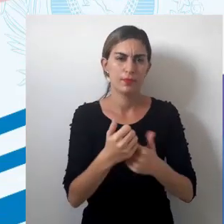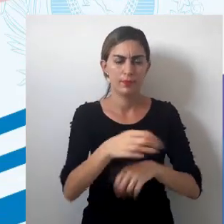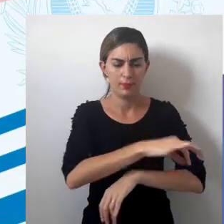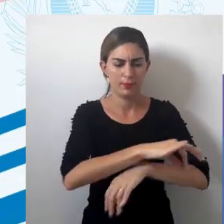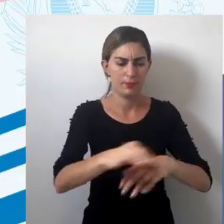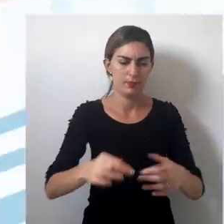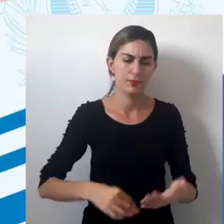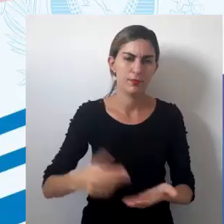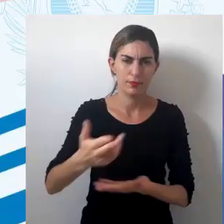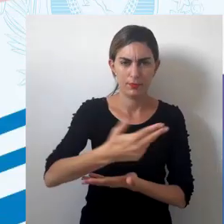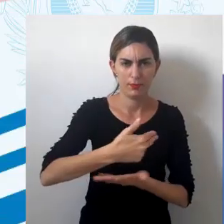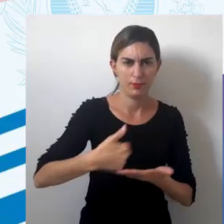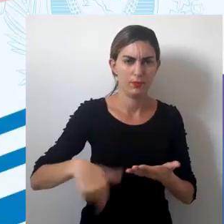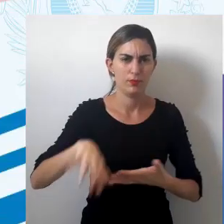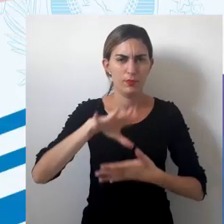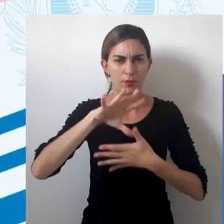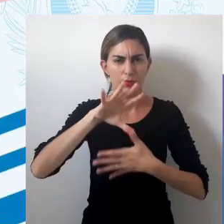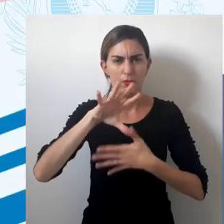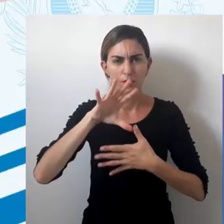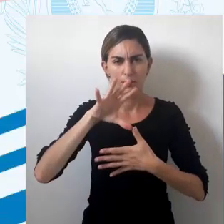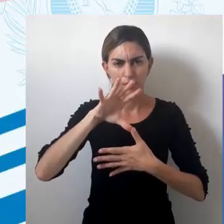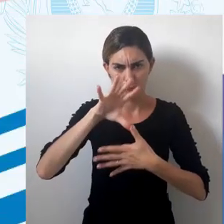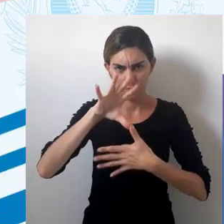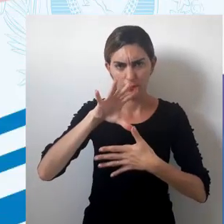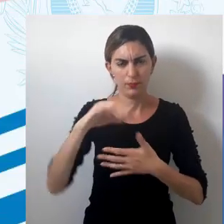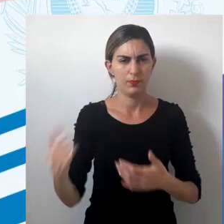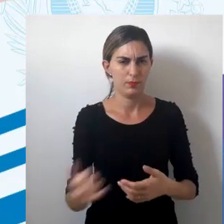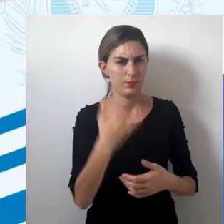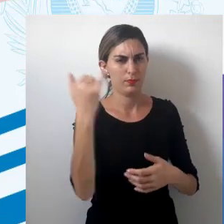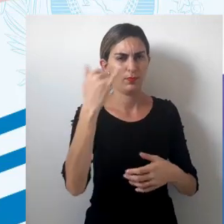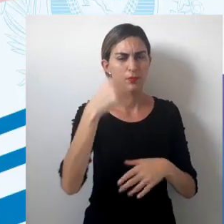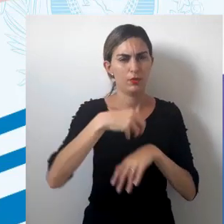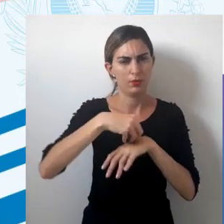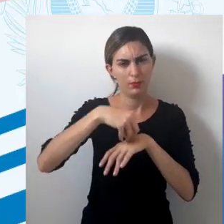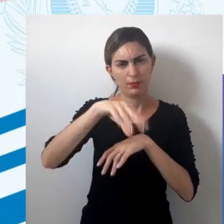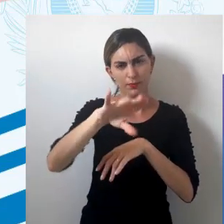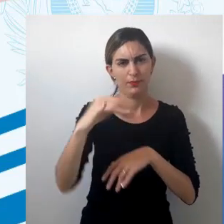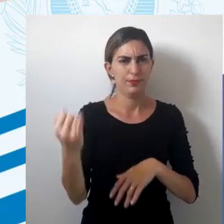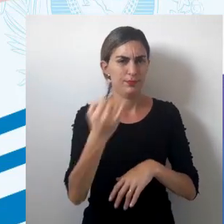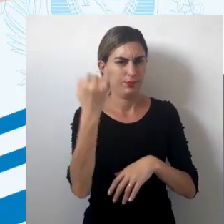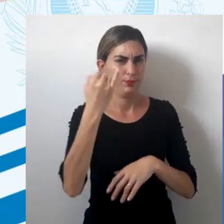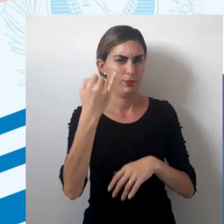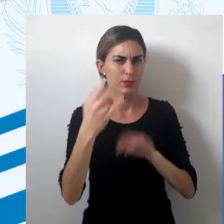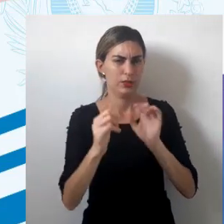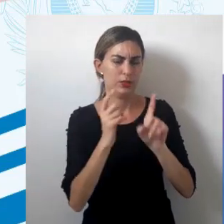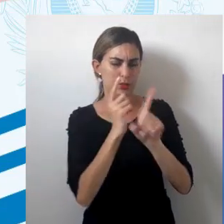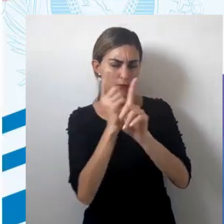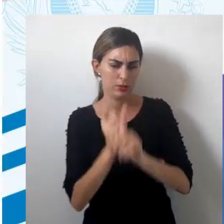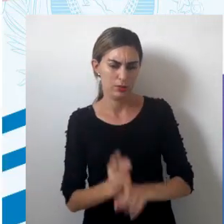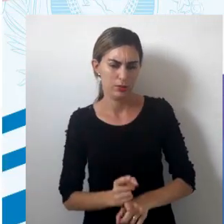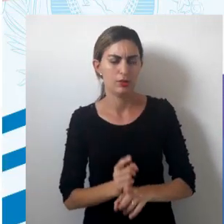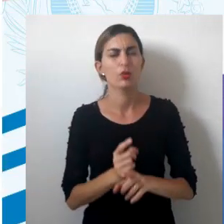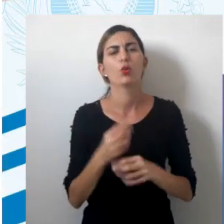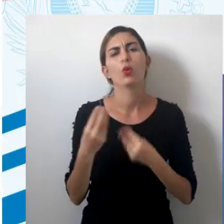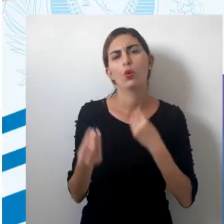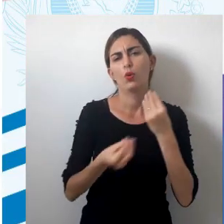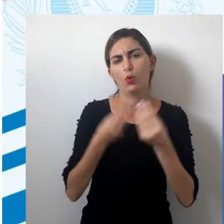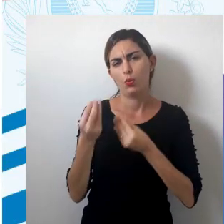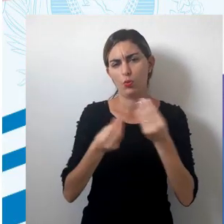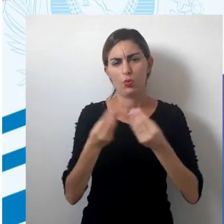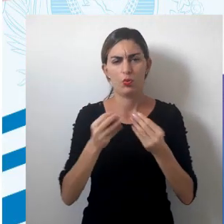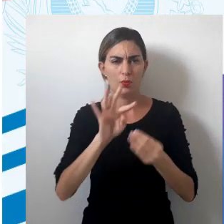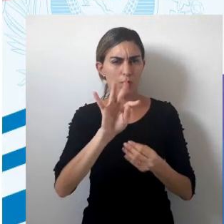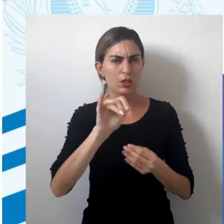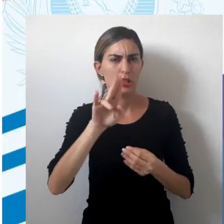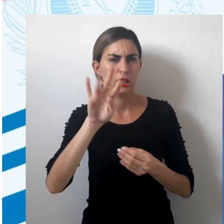cartográfica. No mapa, é importante a gente destacar que existem alguns elementos fundamentais para sua identificação, como um